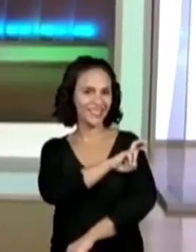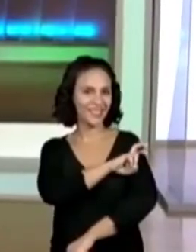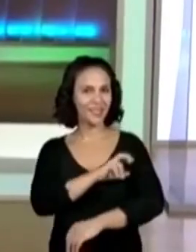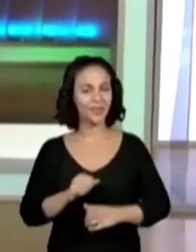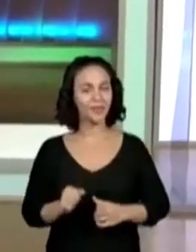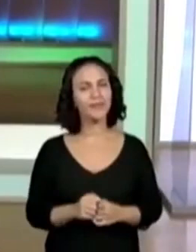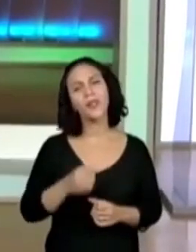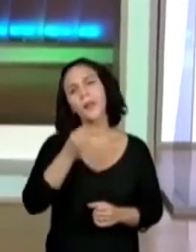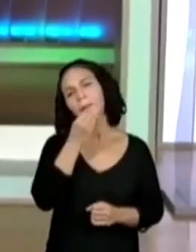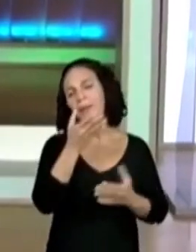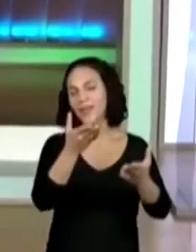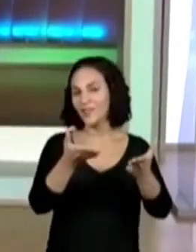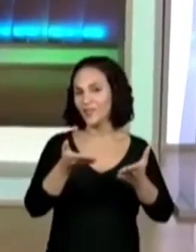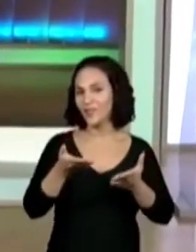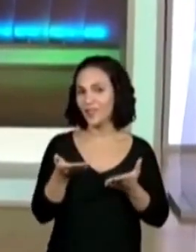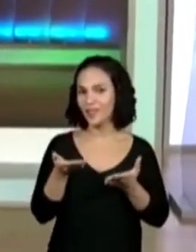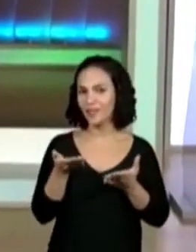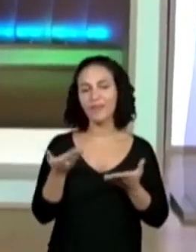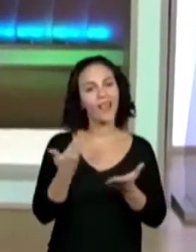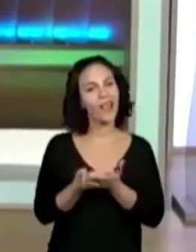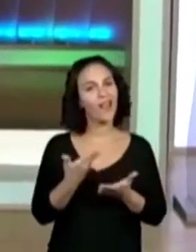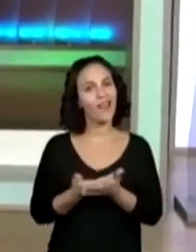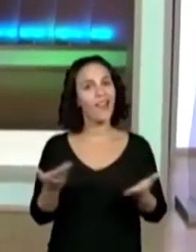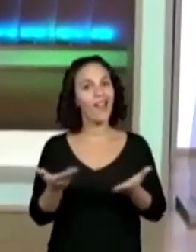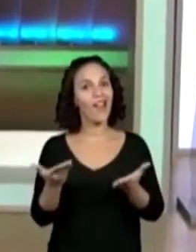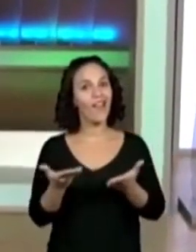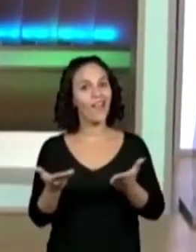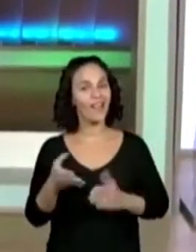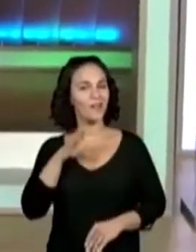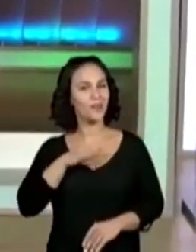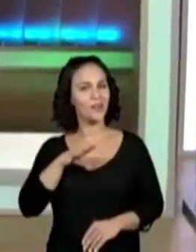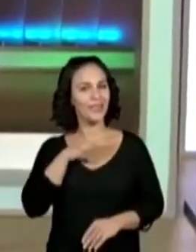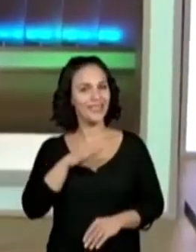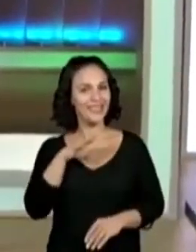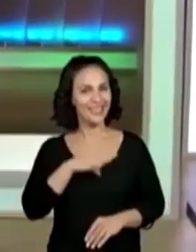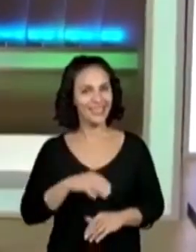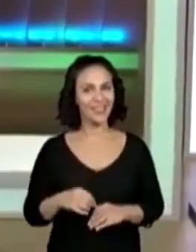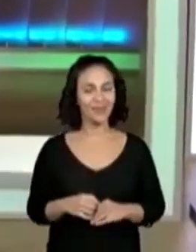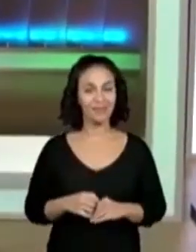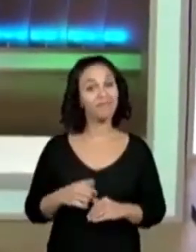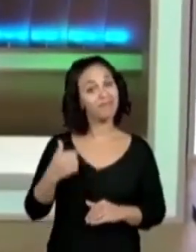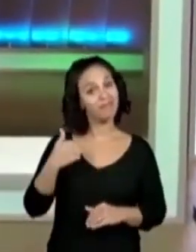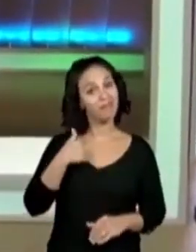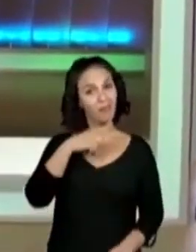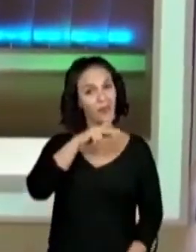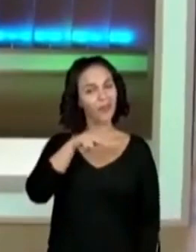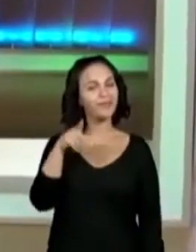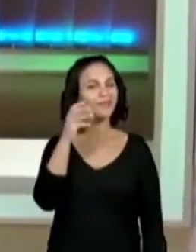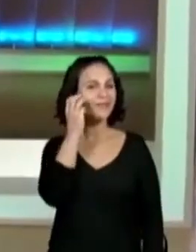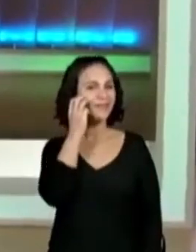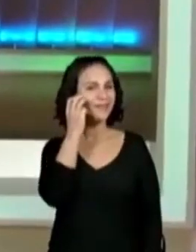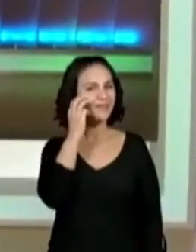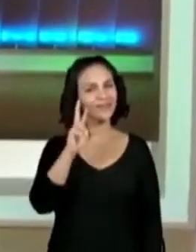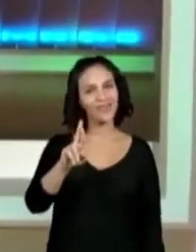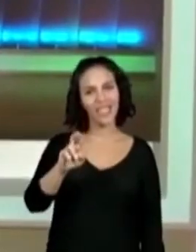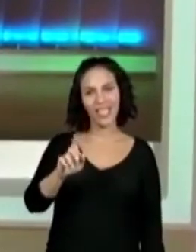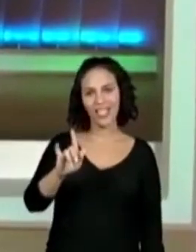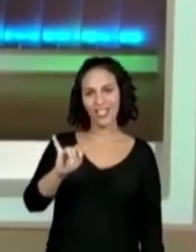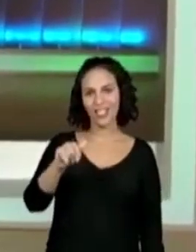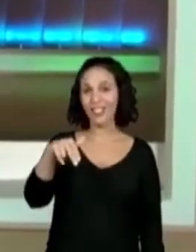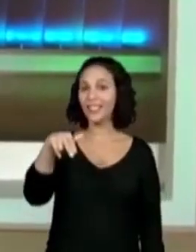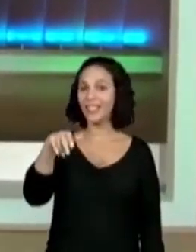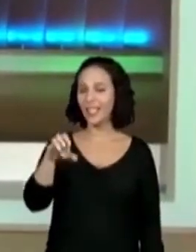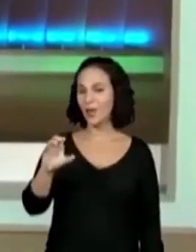Sejam muito bem-vindos à nossa aula de língua portuguesa. Eu sou a professora Regiana Oliveira e